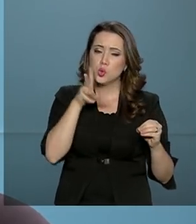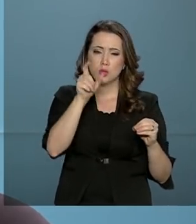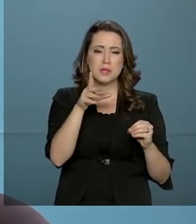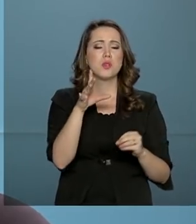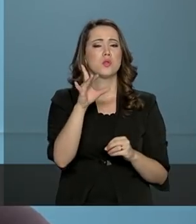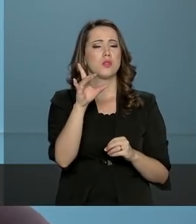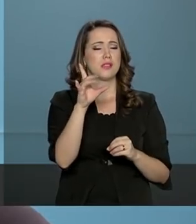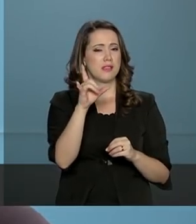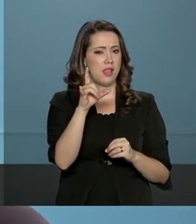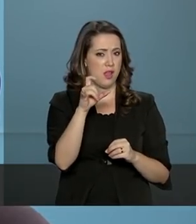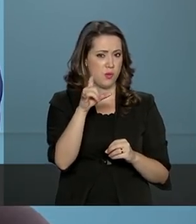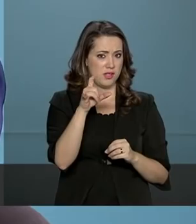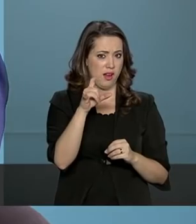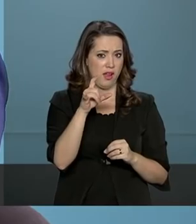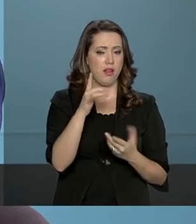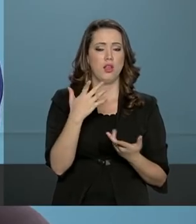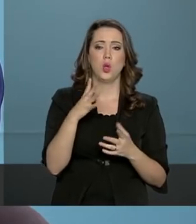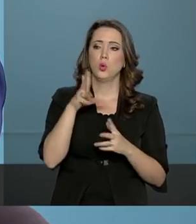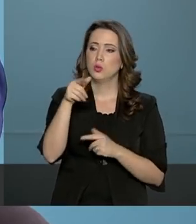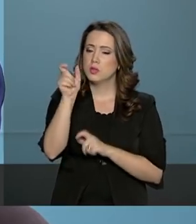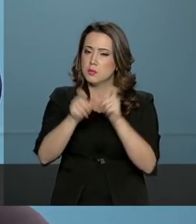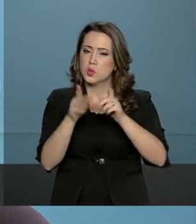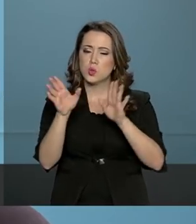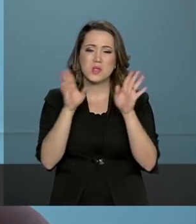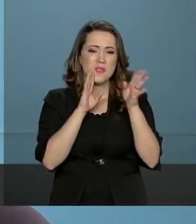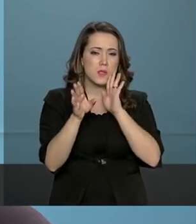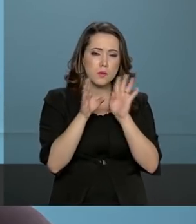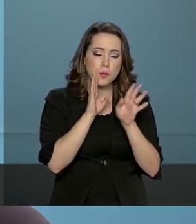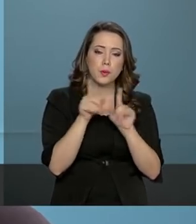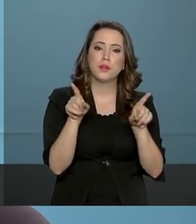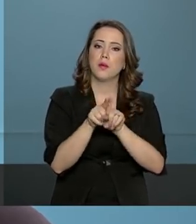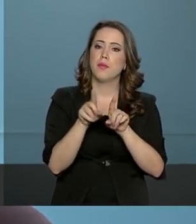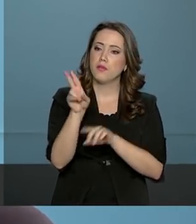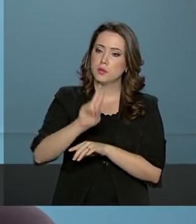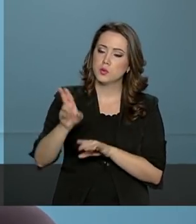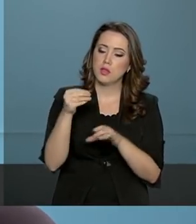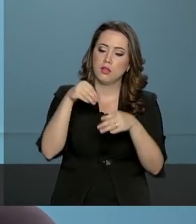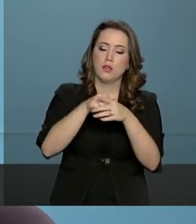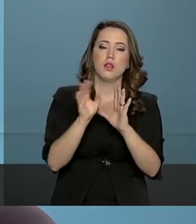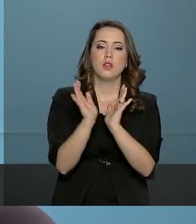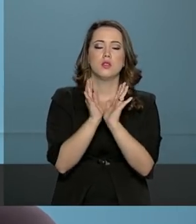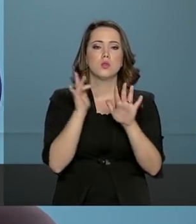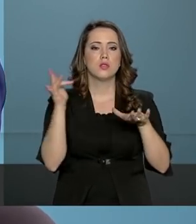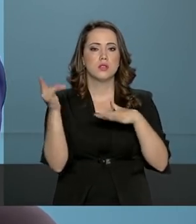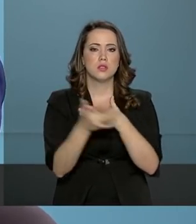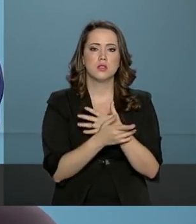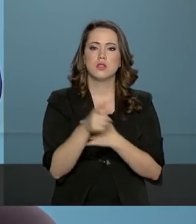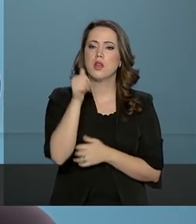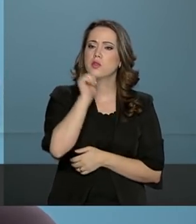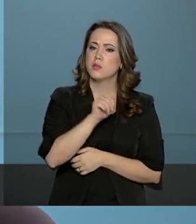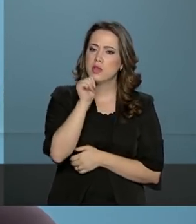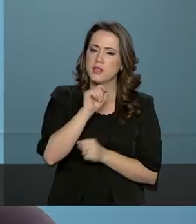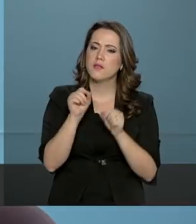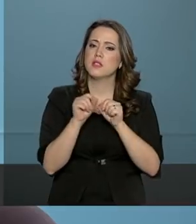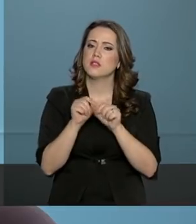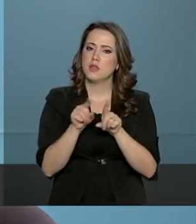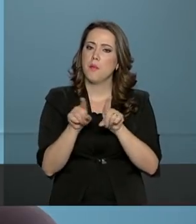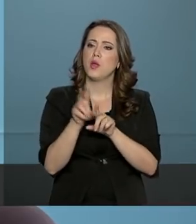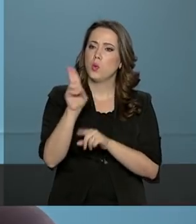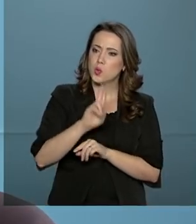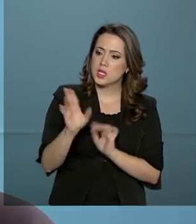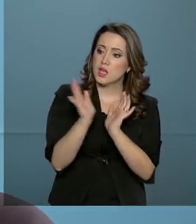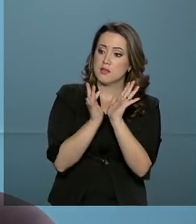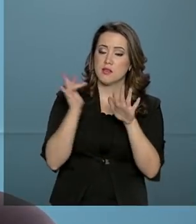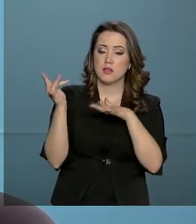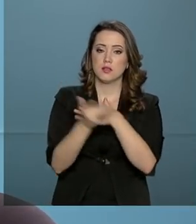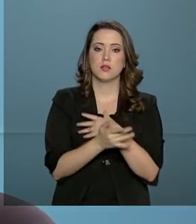todo mundo tem o Facebook. Nós vamos agora adaptar esse instrumento também para as redes sociais. Que as mulheres façam denúncias também. Por meio das redes.